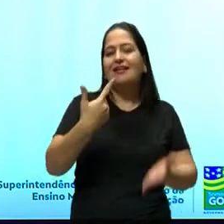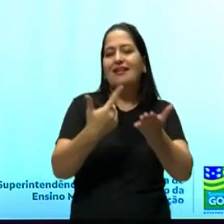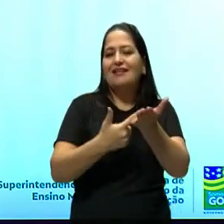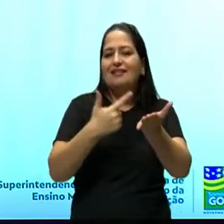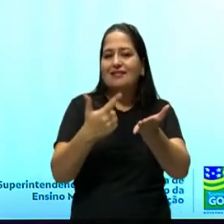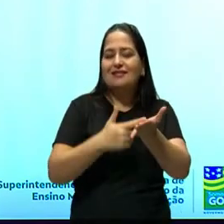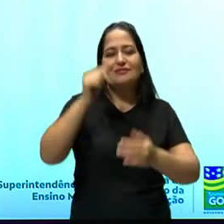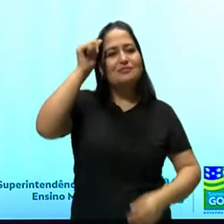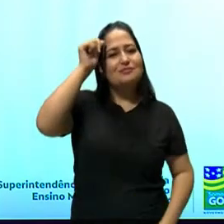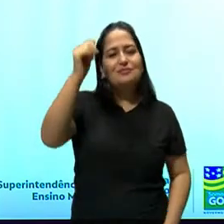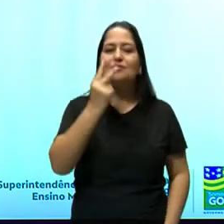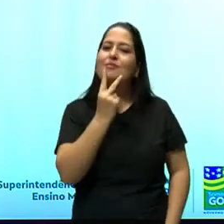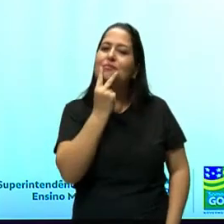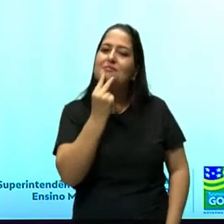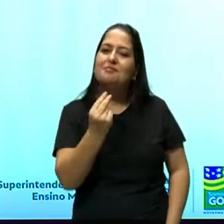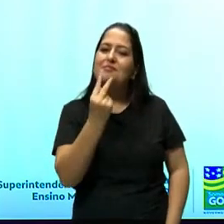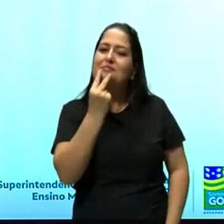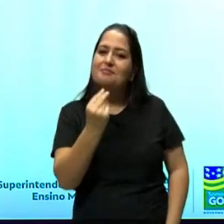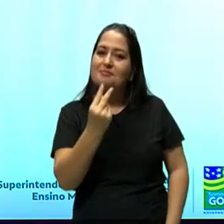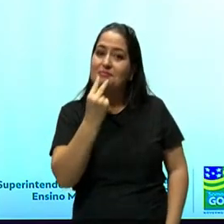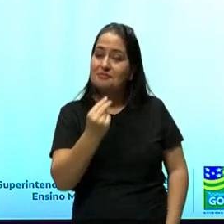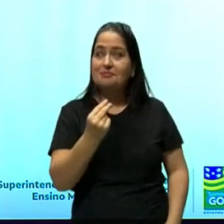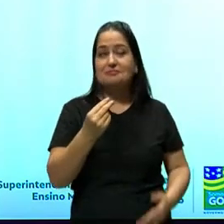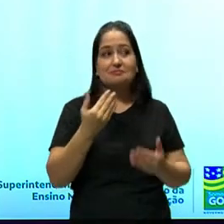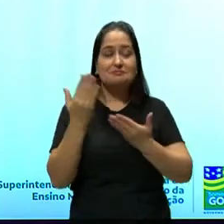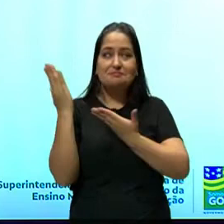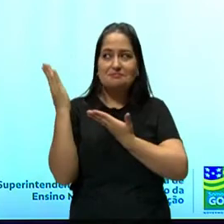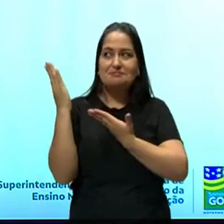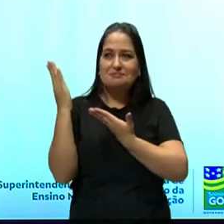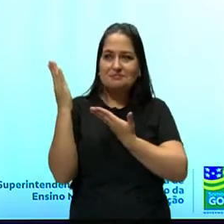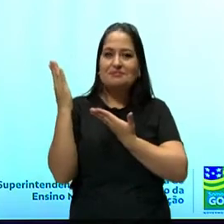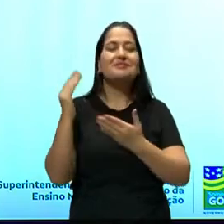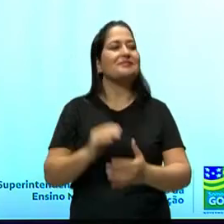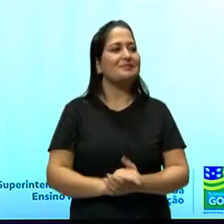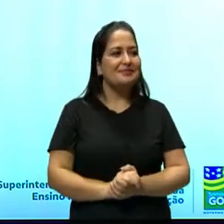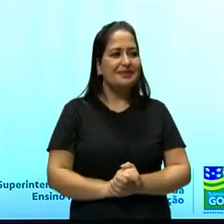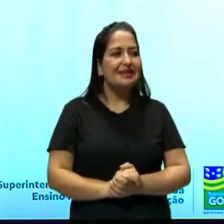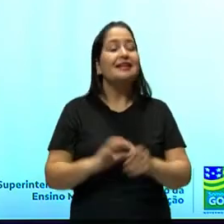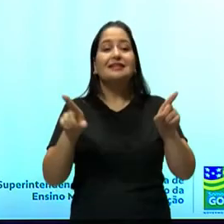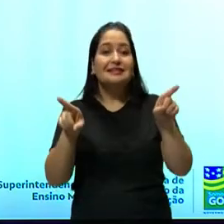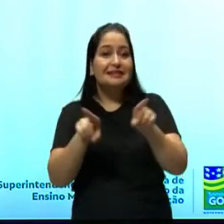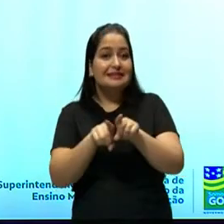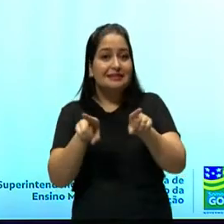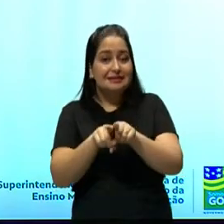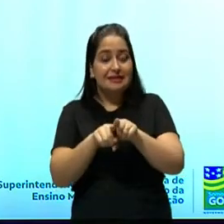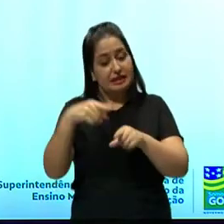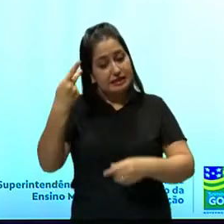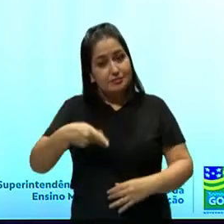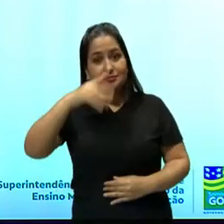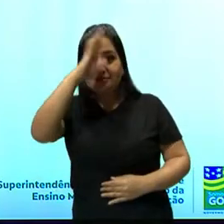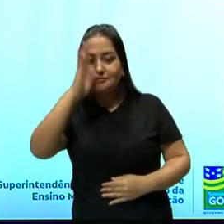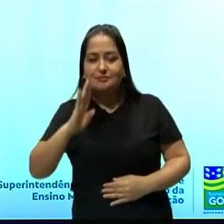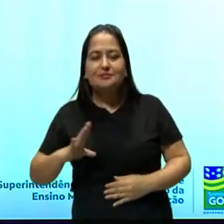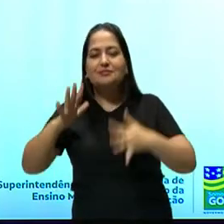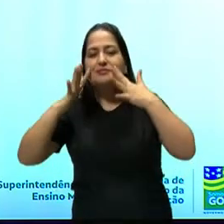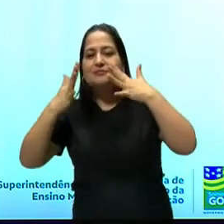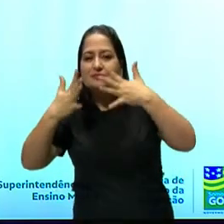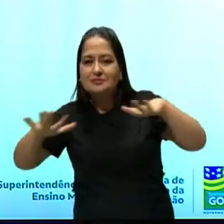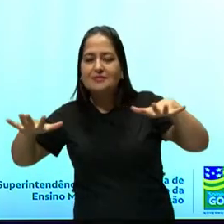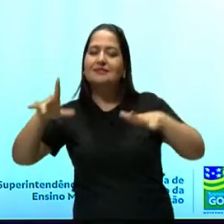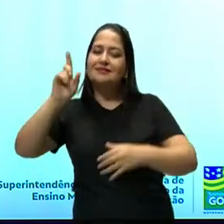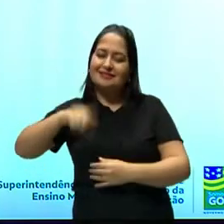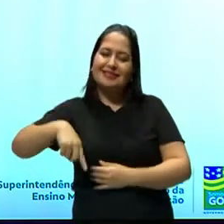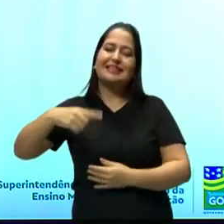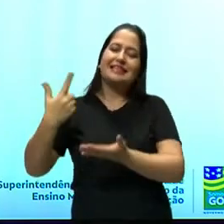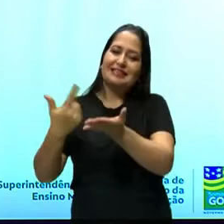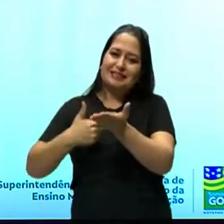Assis, Memórias Póstumas de Brás Cubas. E vamos ter como início do naturalismo, o livro de Aloysio